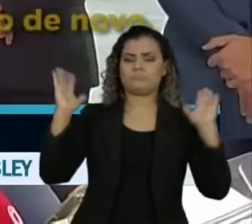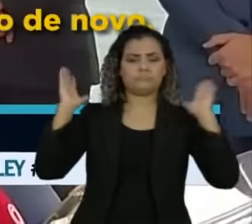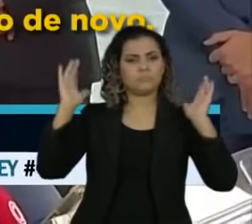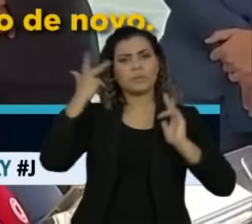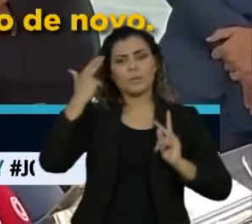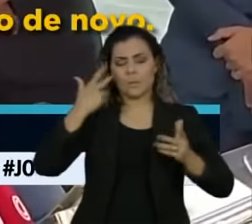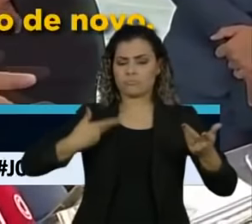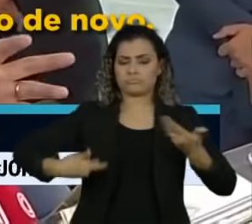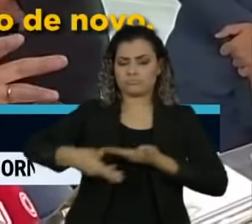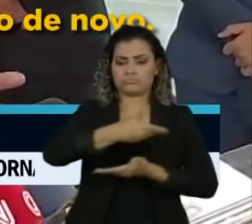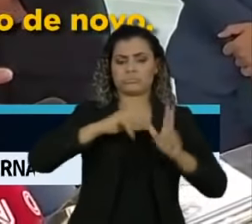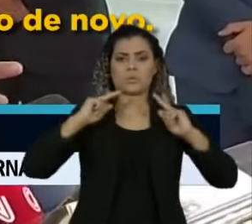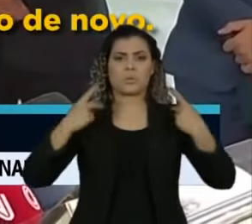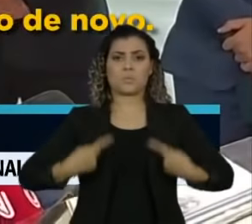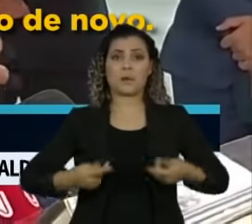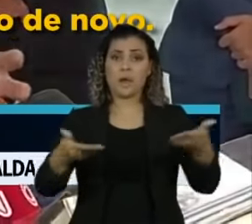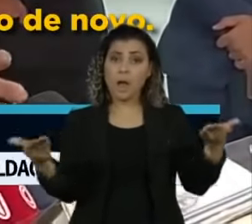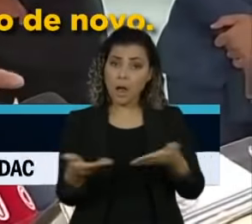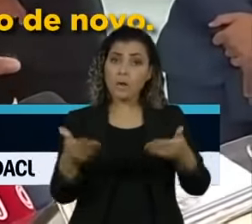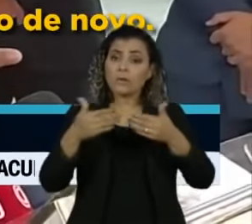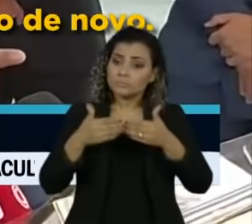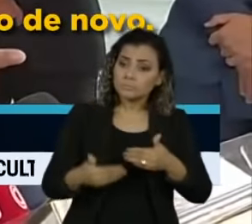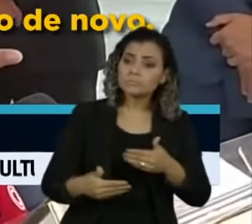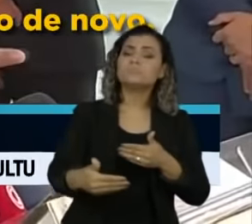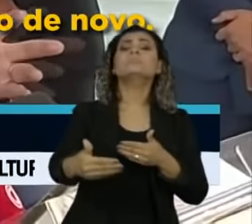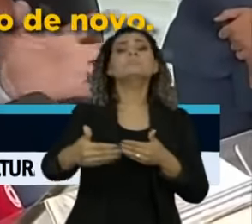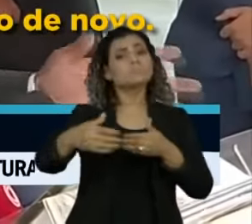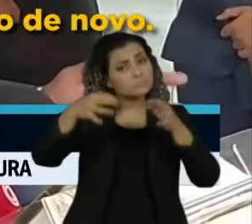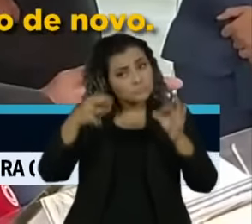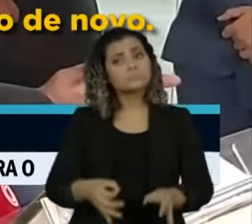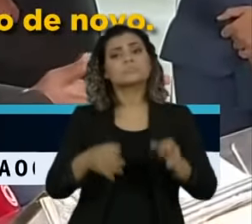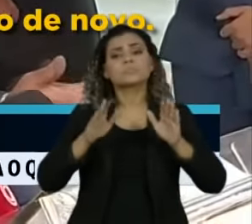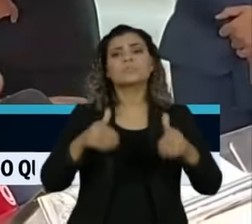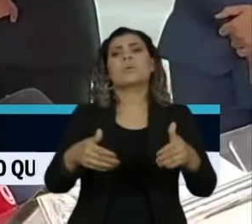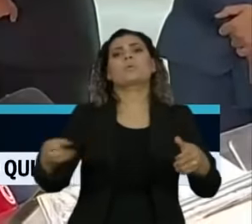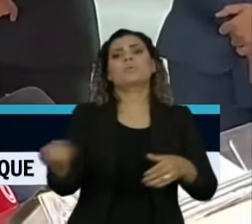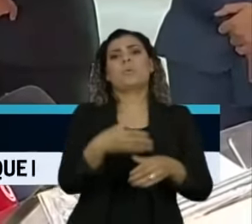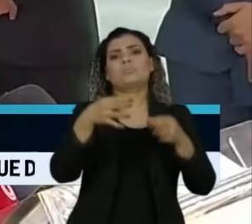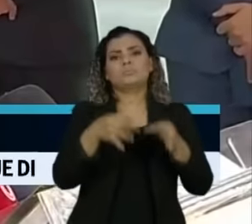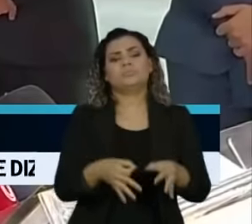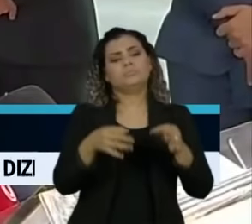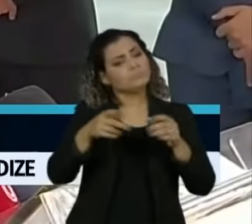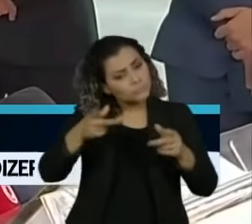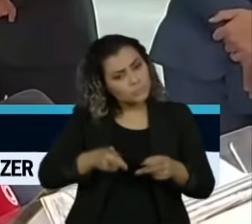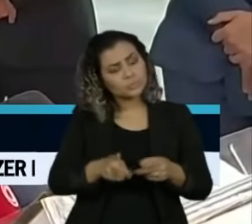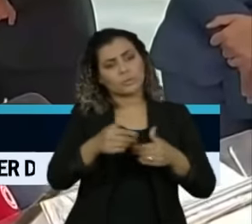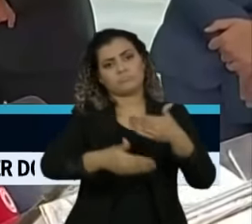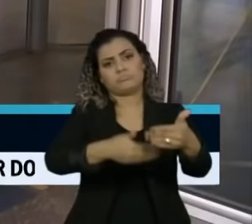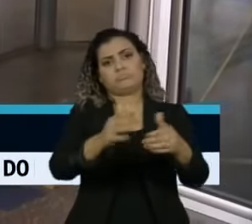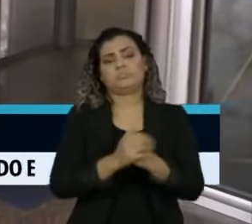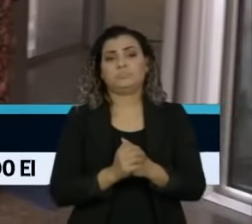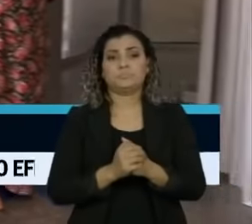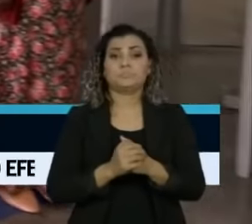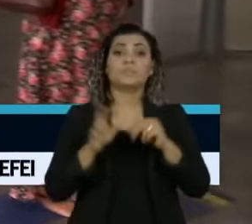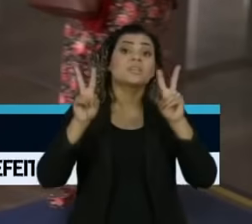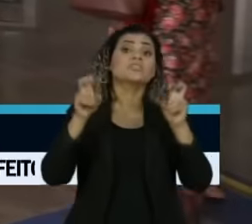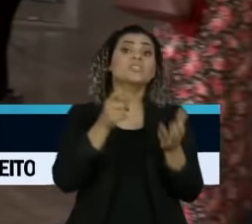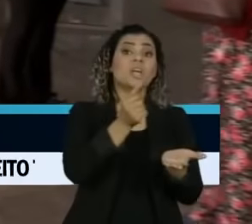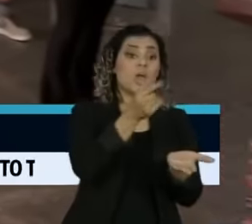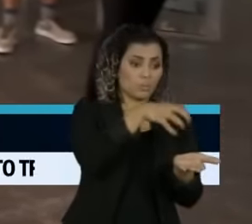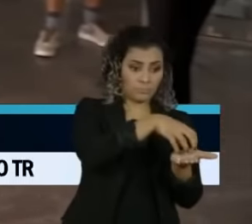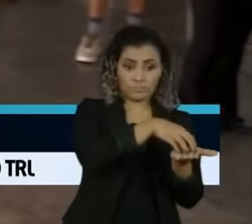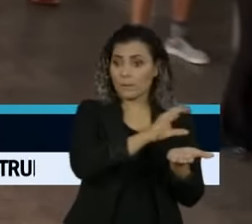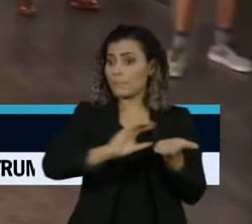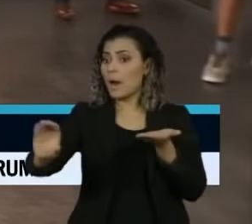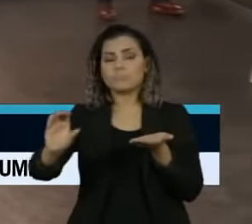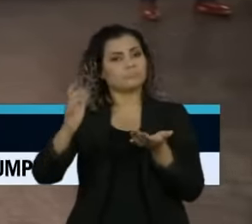e agora as coisas, a meu juízo, elas entraram no eixo de novo. Bittar não confirmou a origem dos recursos para garantir